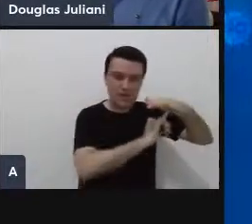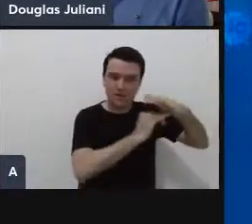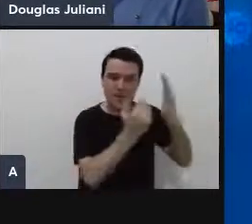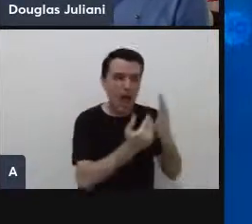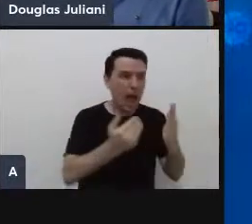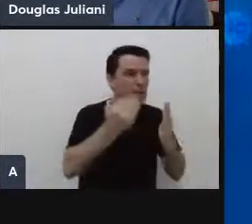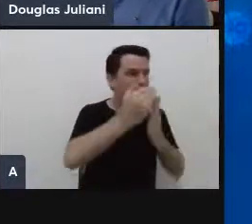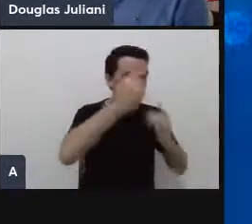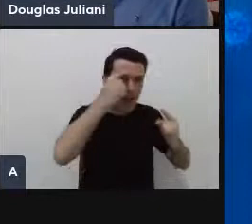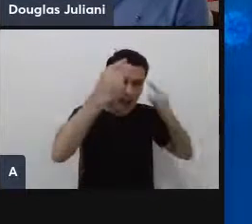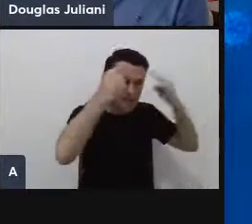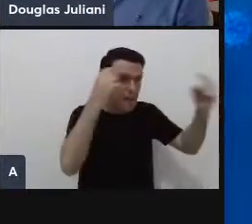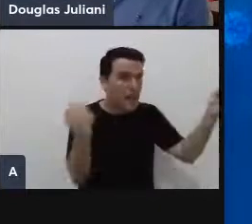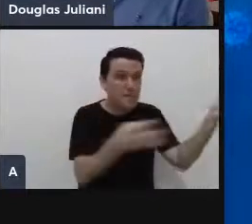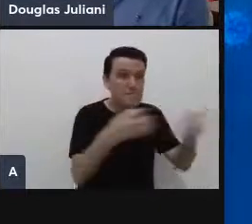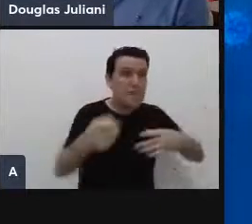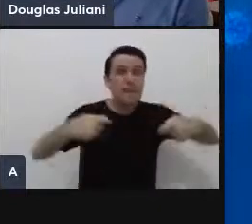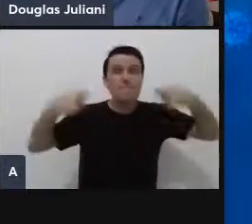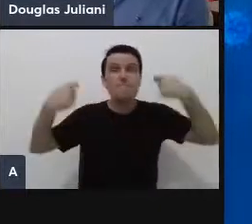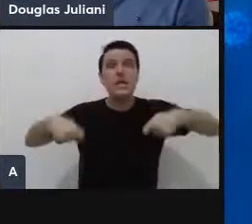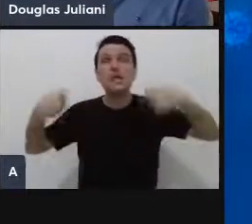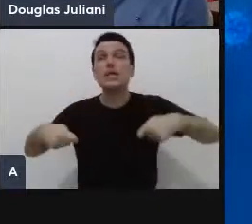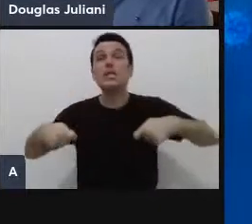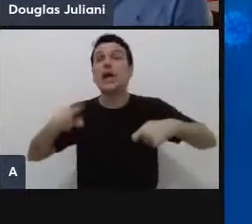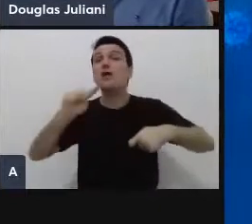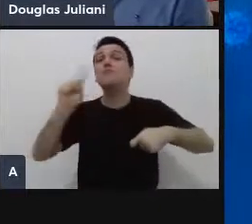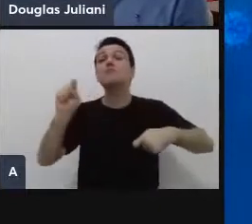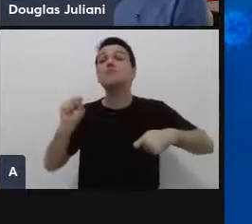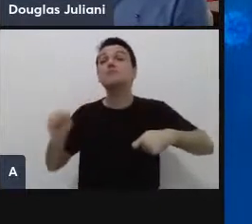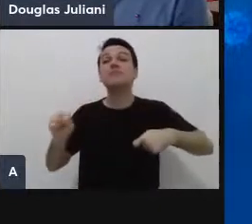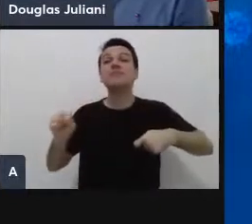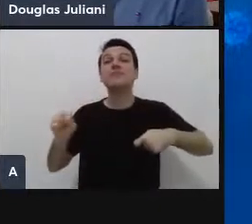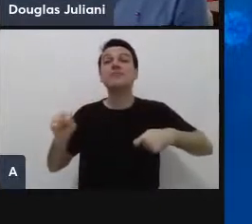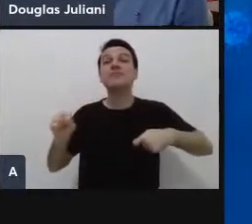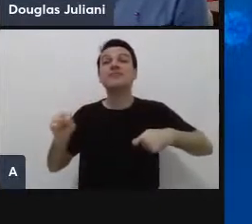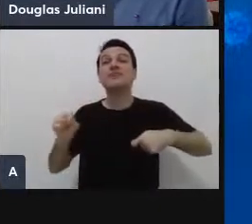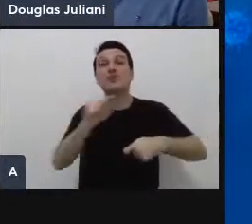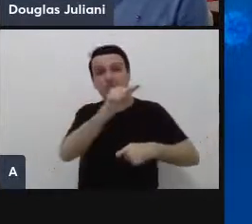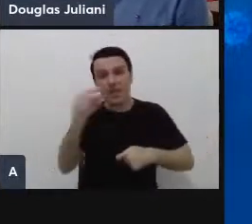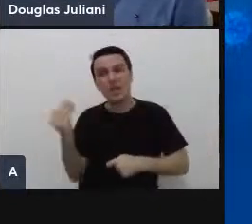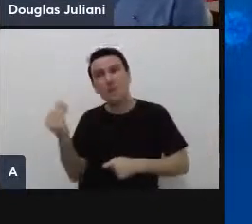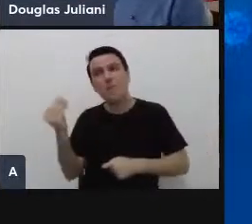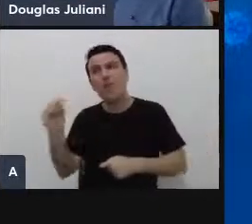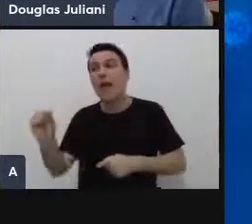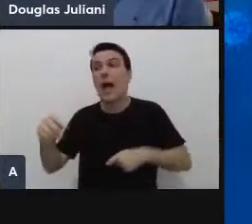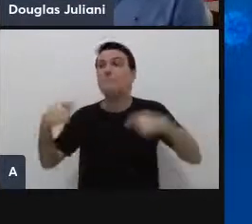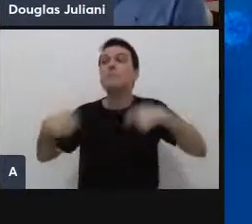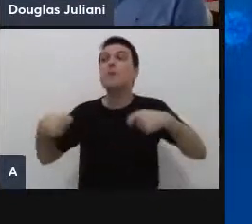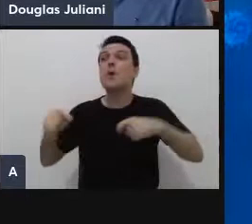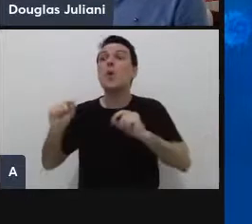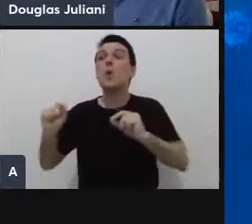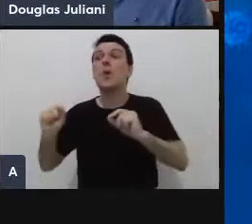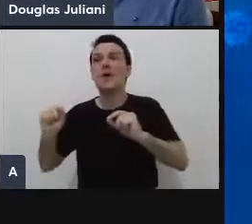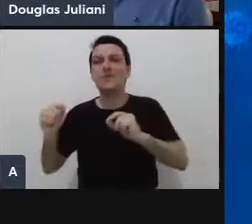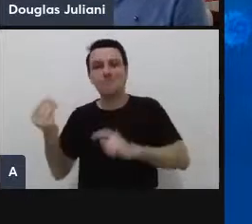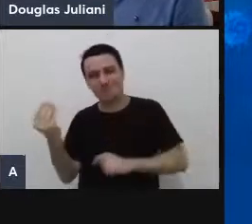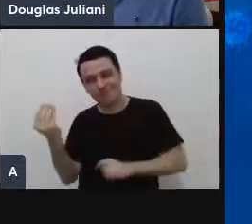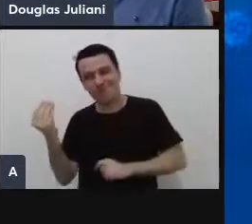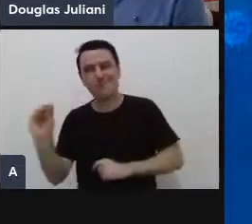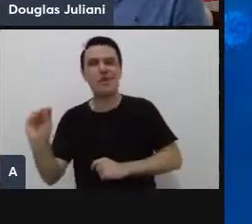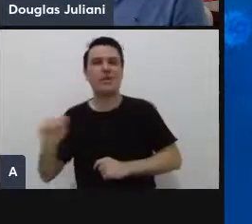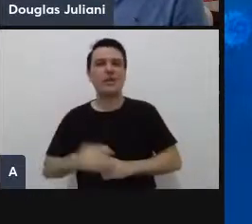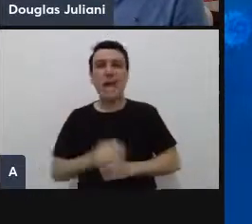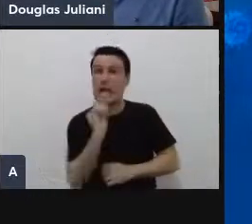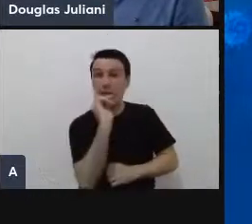inovador teria aí vocês só vão colocar o que ele teria tá no meu caso eu vou dar um exemplo aqui para